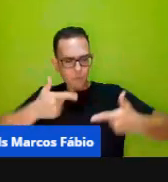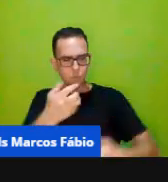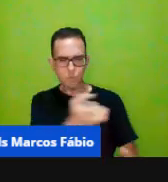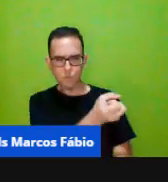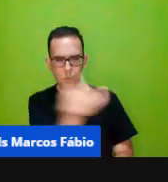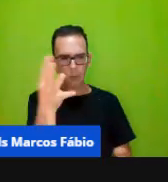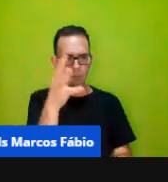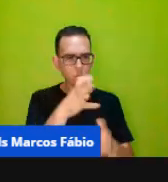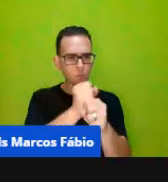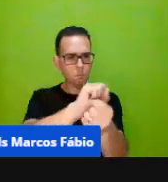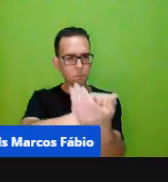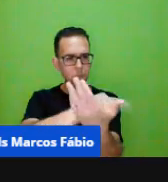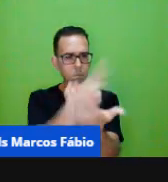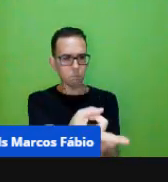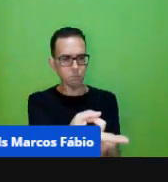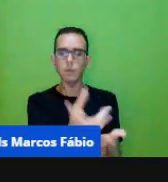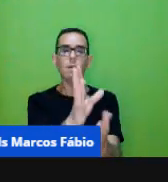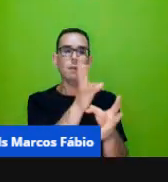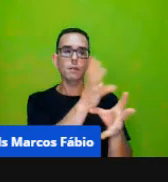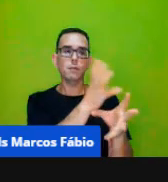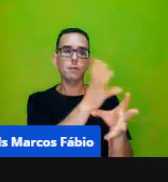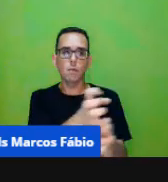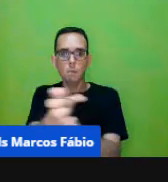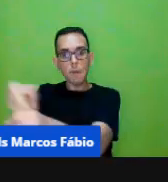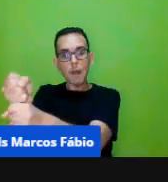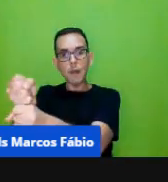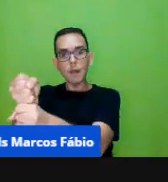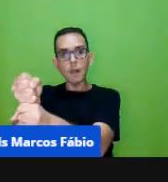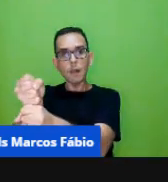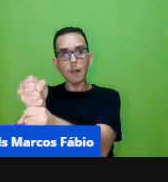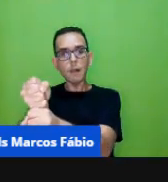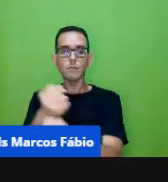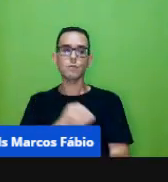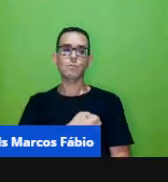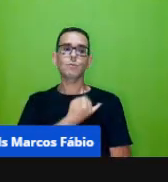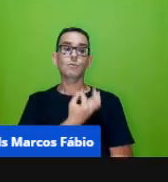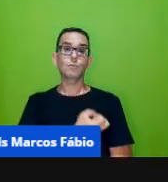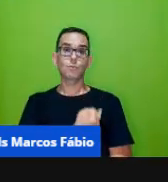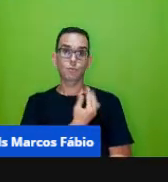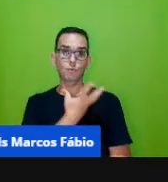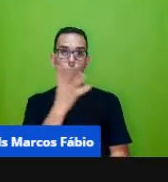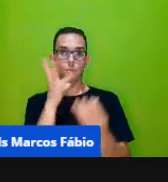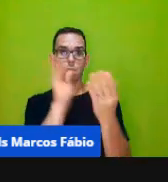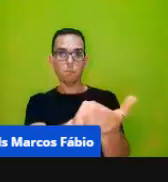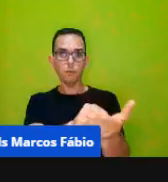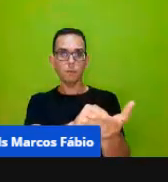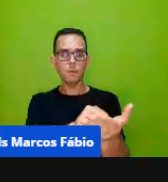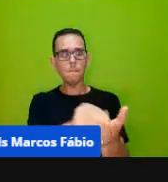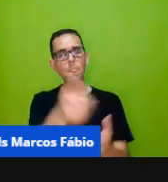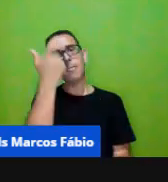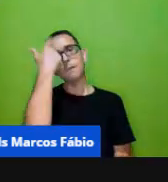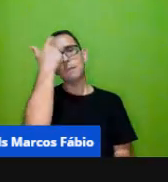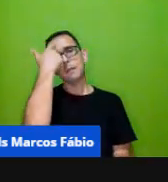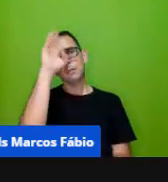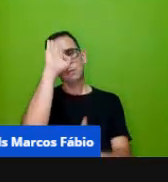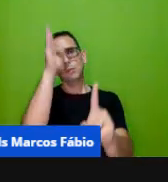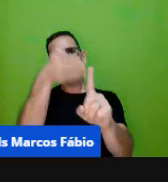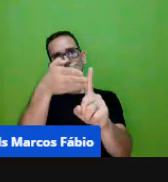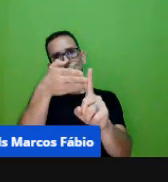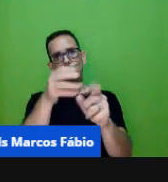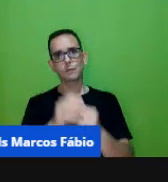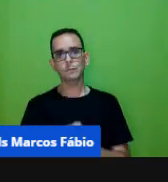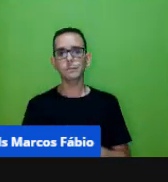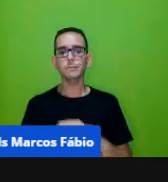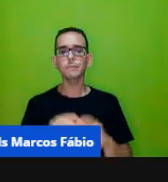é fazer o somatório dos meus pontos certo então vamos pensar nos nossos objetivos a mesma coisa